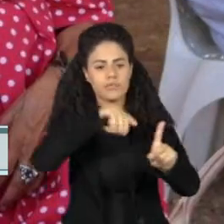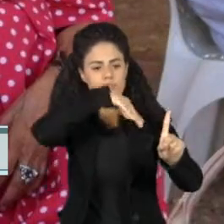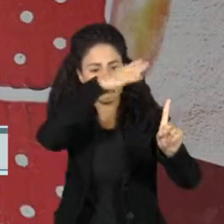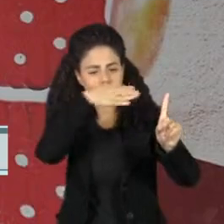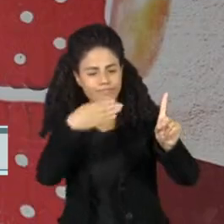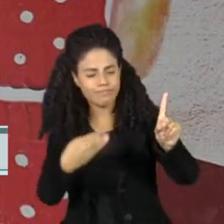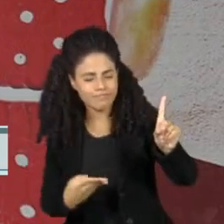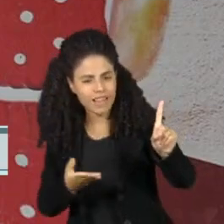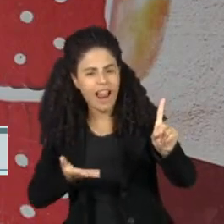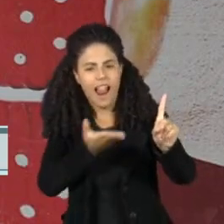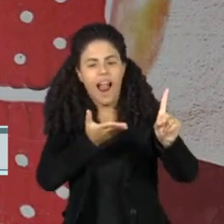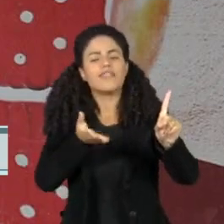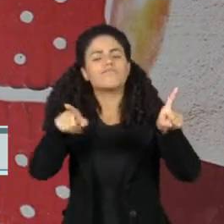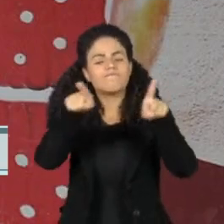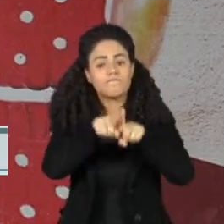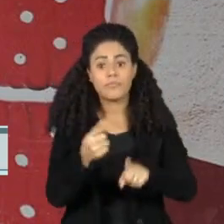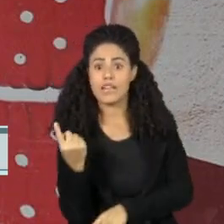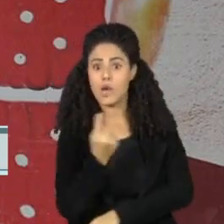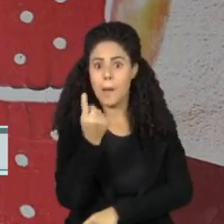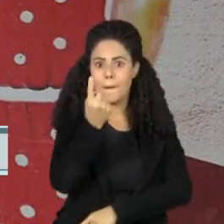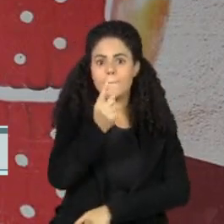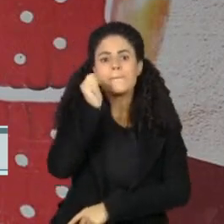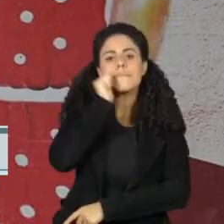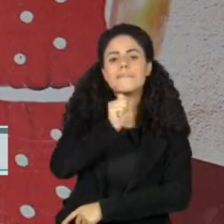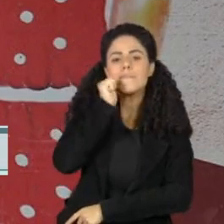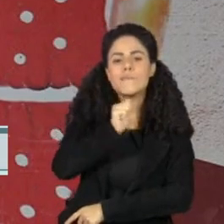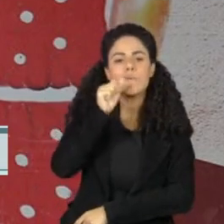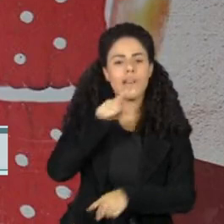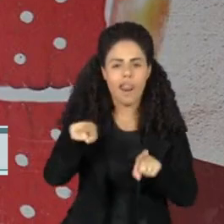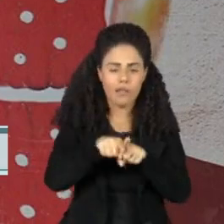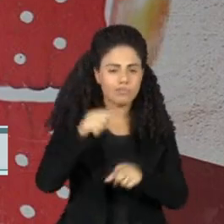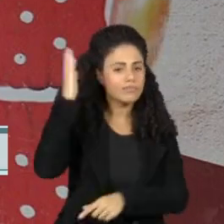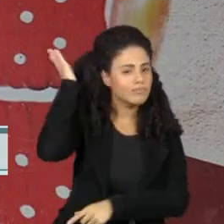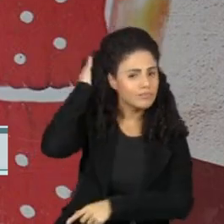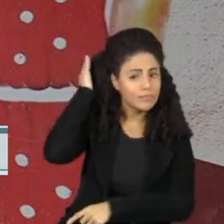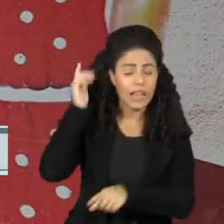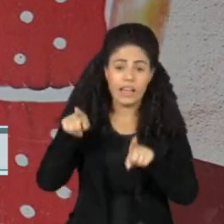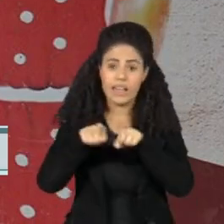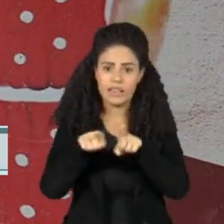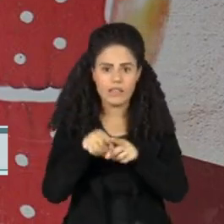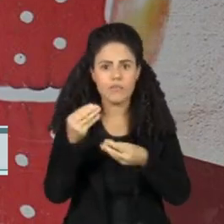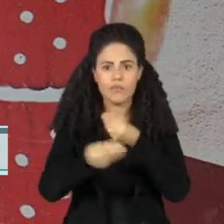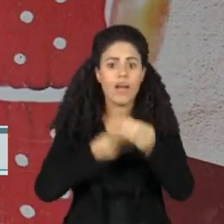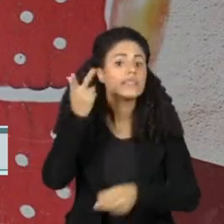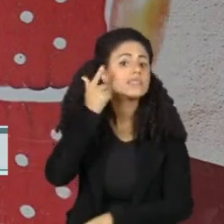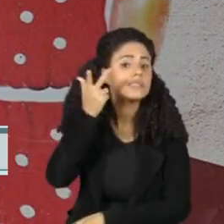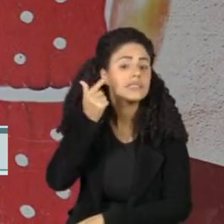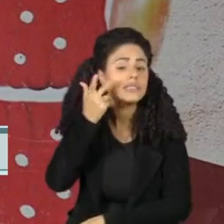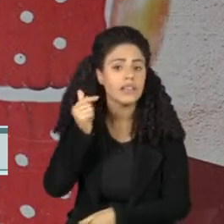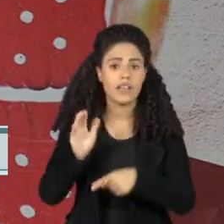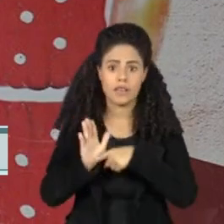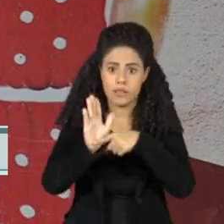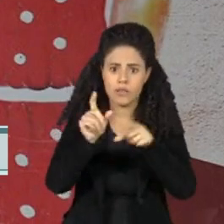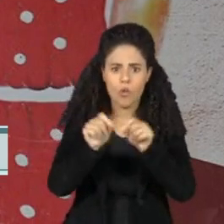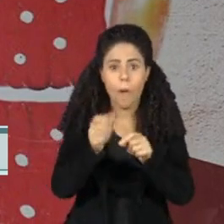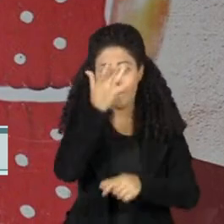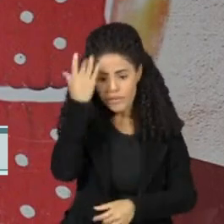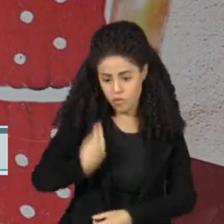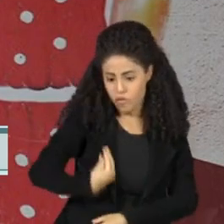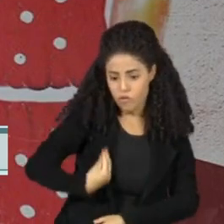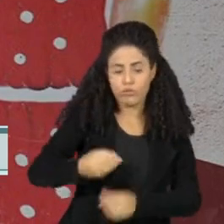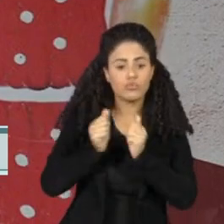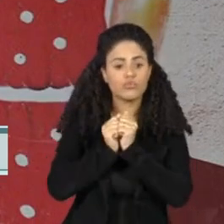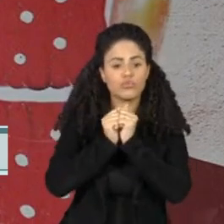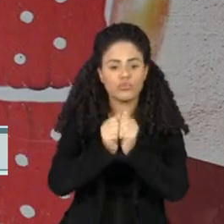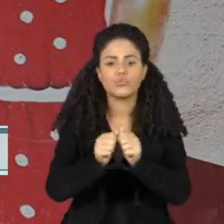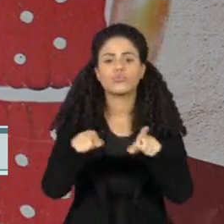cearenses. Ela será a primeira beata do Ceará e a quarta mártir do Brasil. Pessoas que conviveram com ela